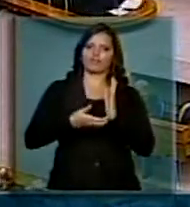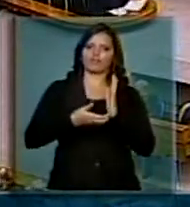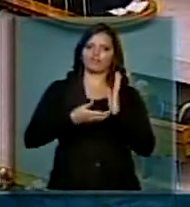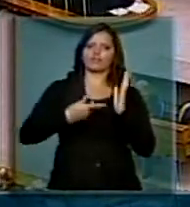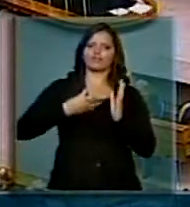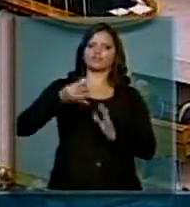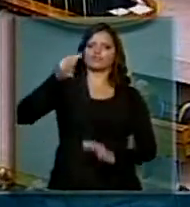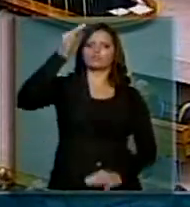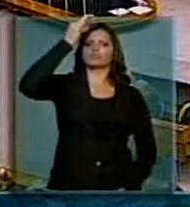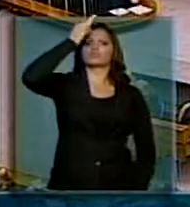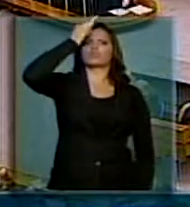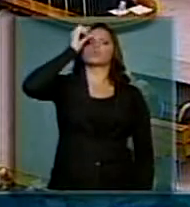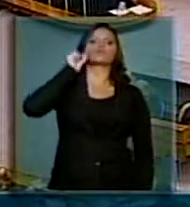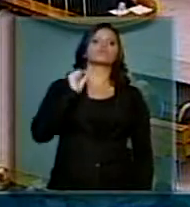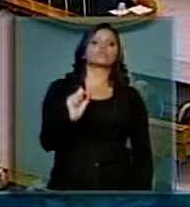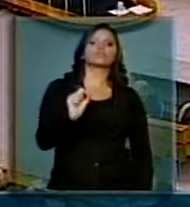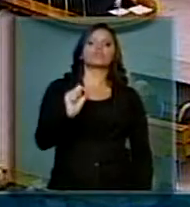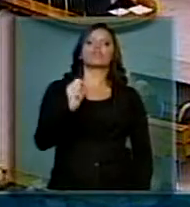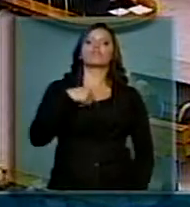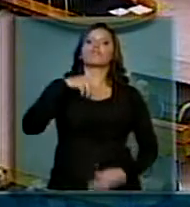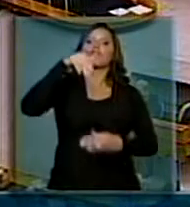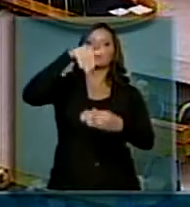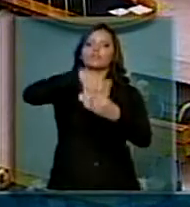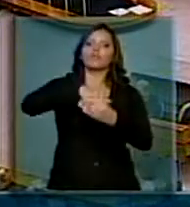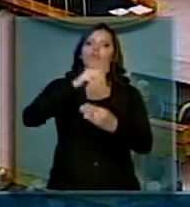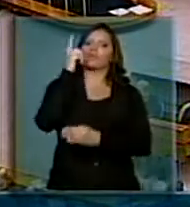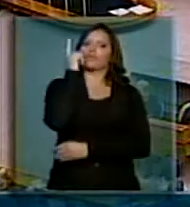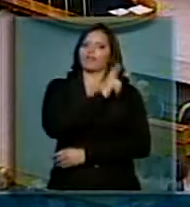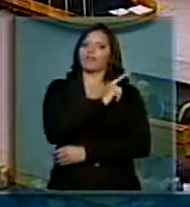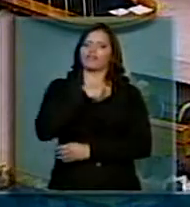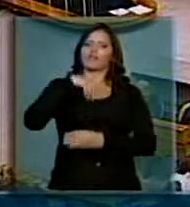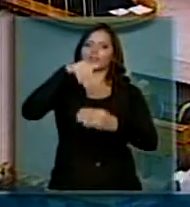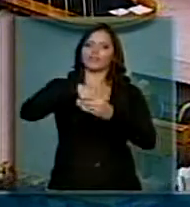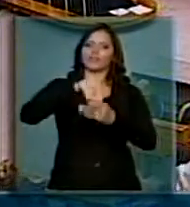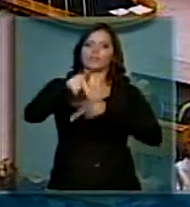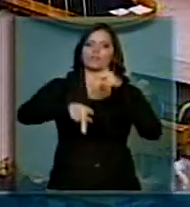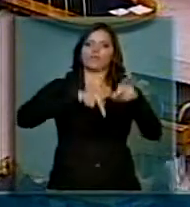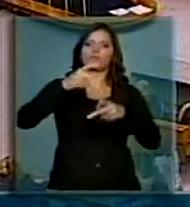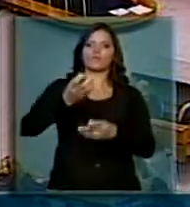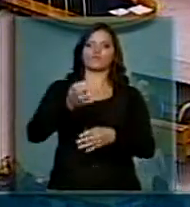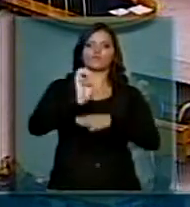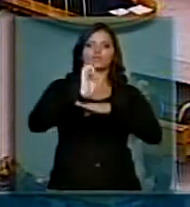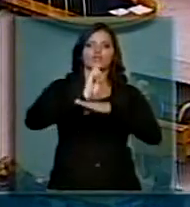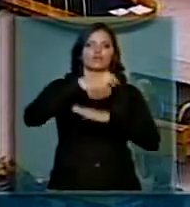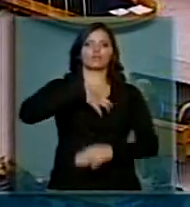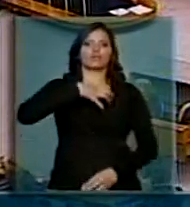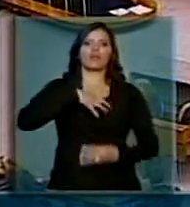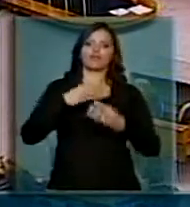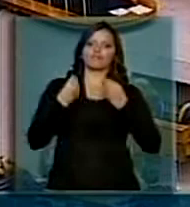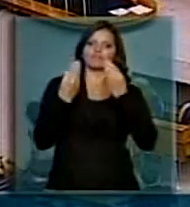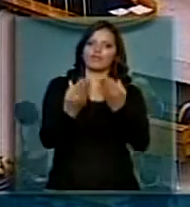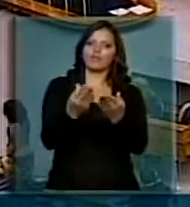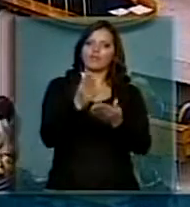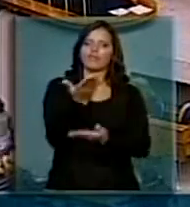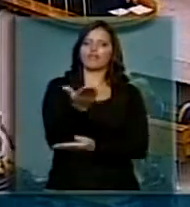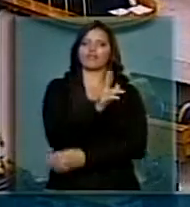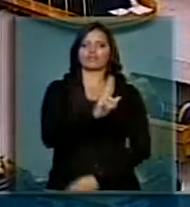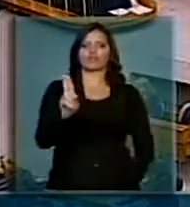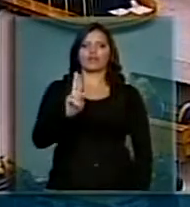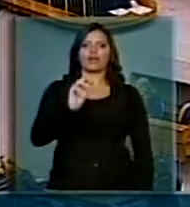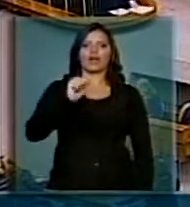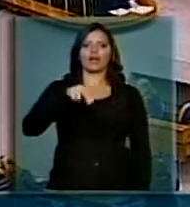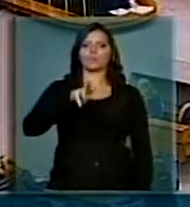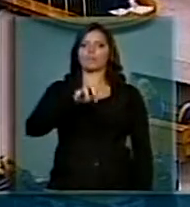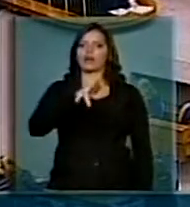ungido por uma expressiva votação que lhe foi conferido pelo povo da Bahia. Portanto, com a palavra o novo deputado Amaury.